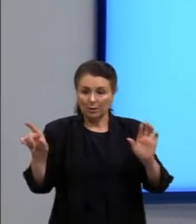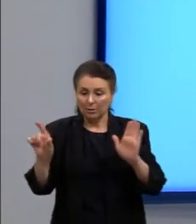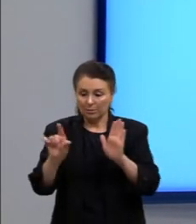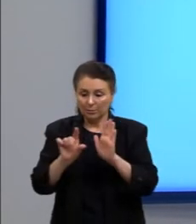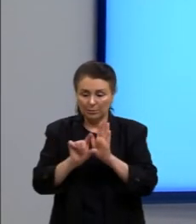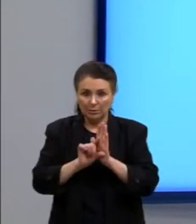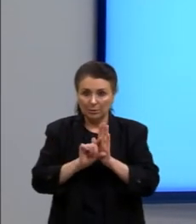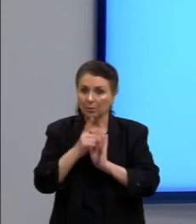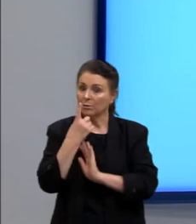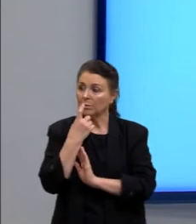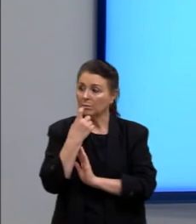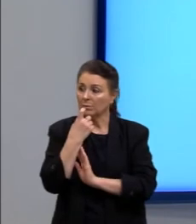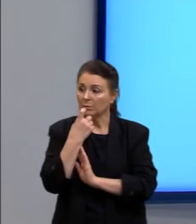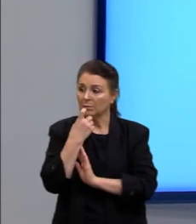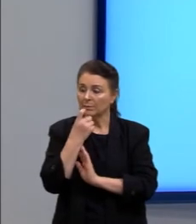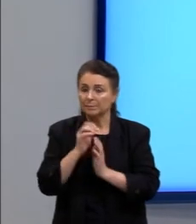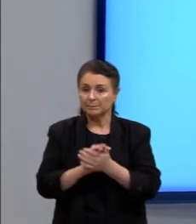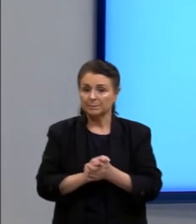então, do vermelho.